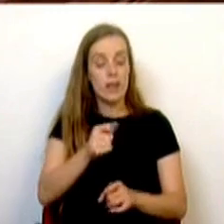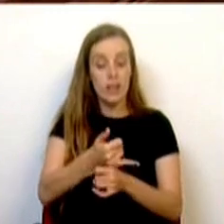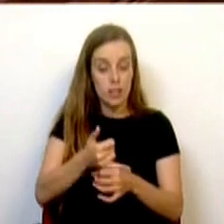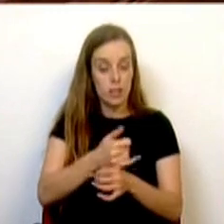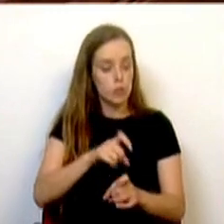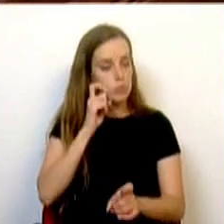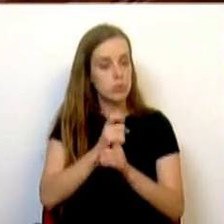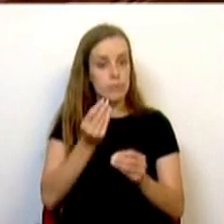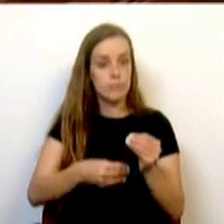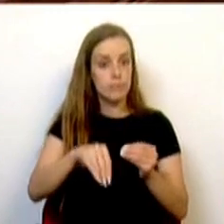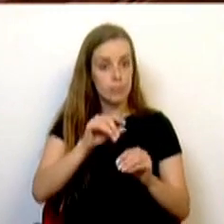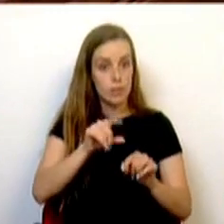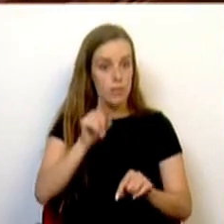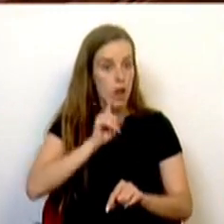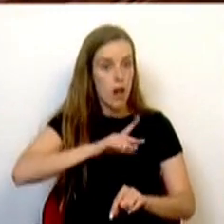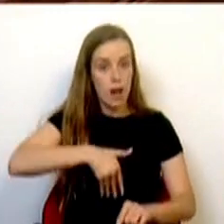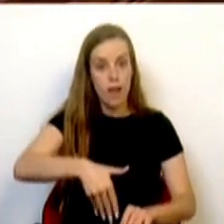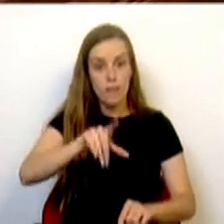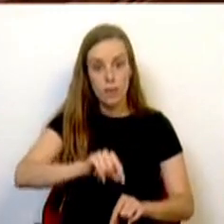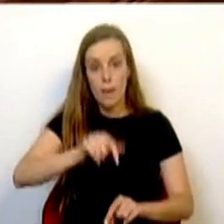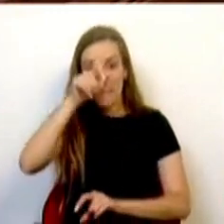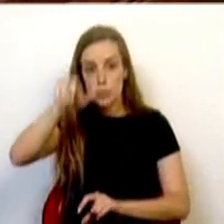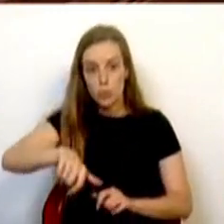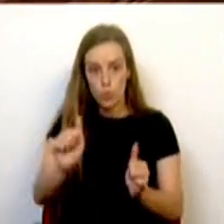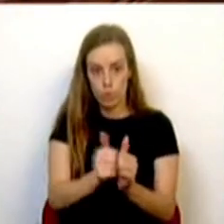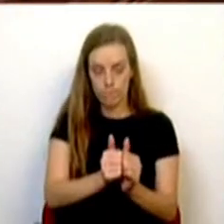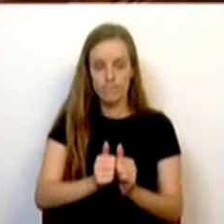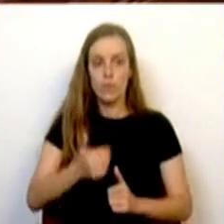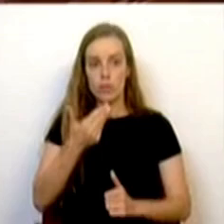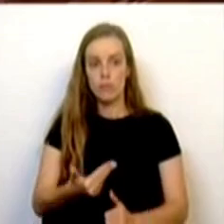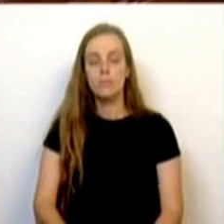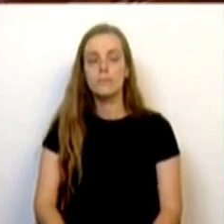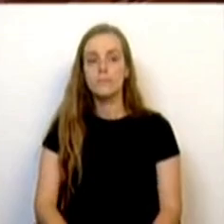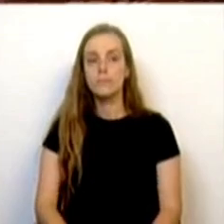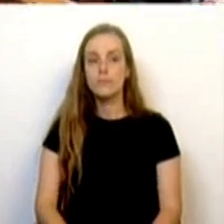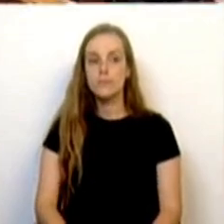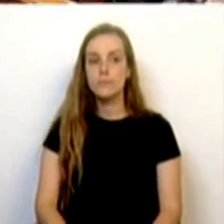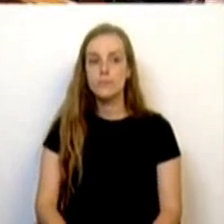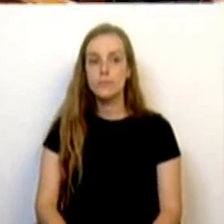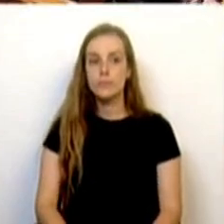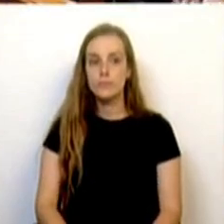só para a grávida, mas também para quem a acompanha. Obrigado. Obrigado.